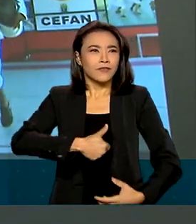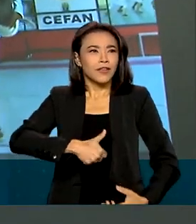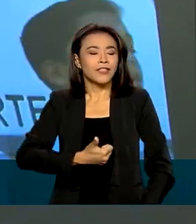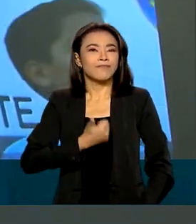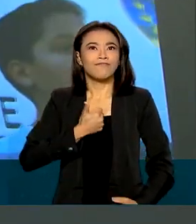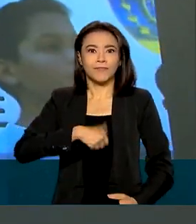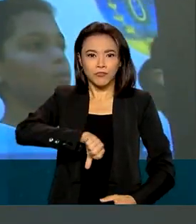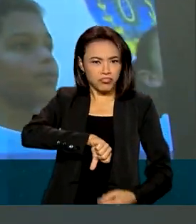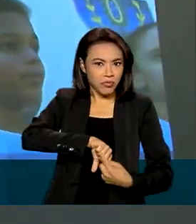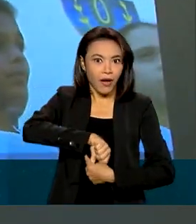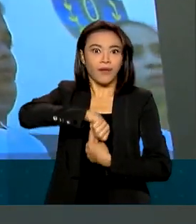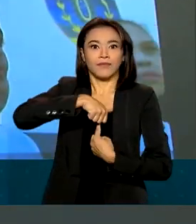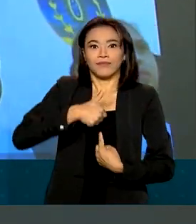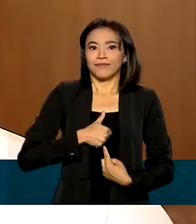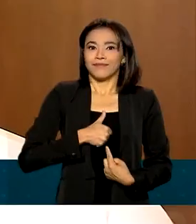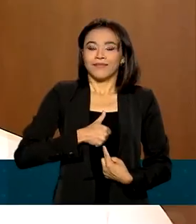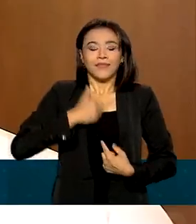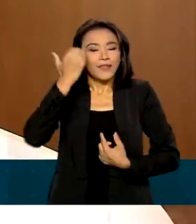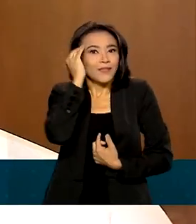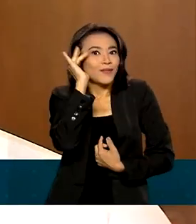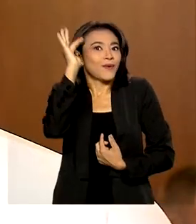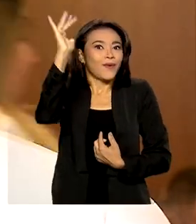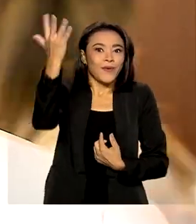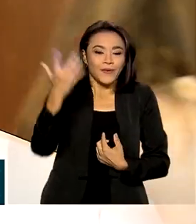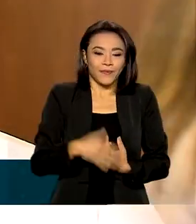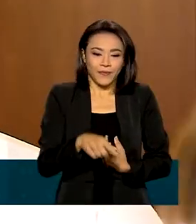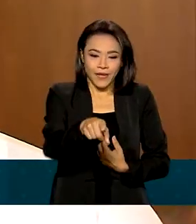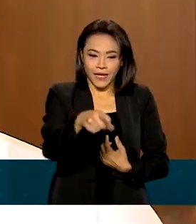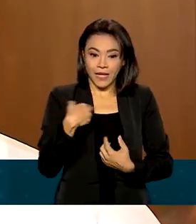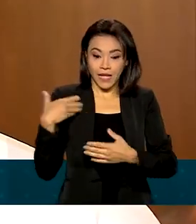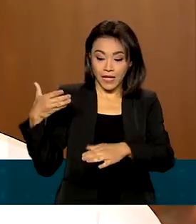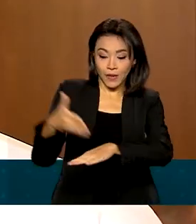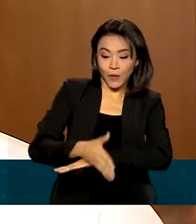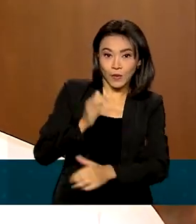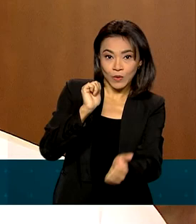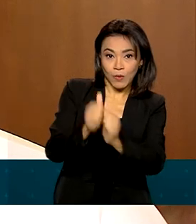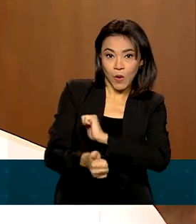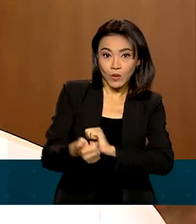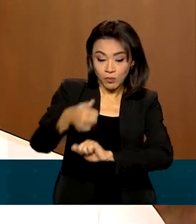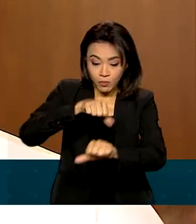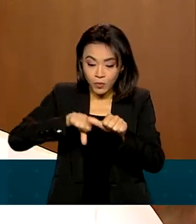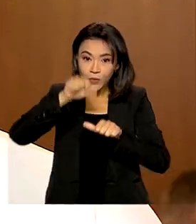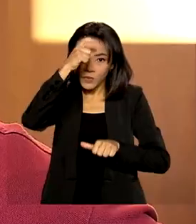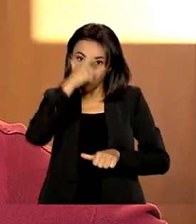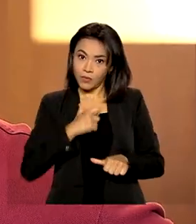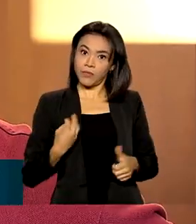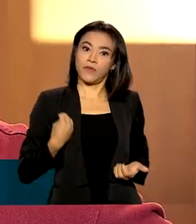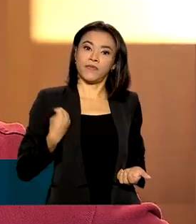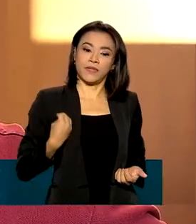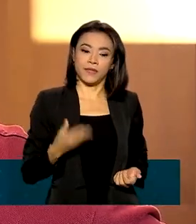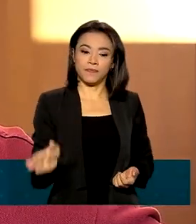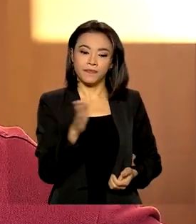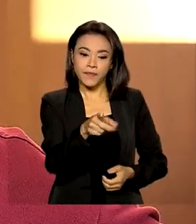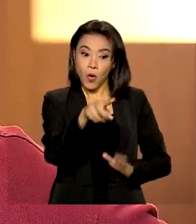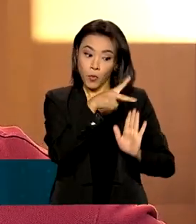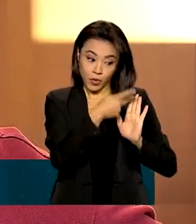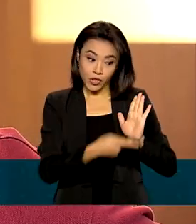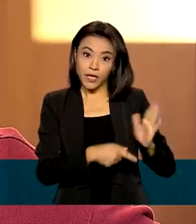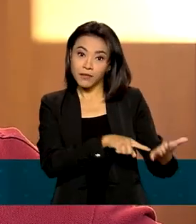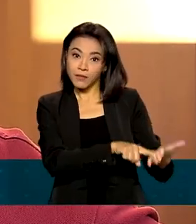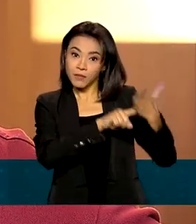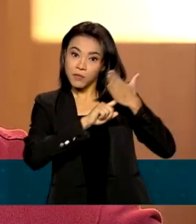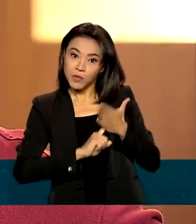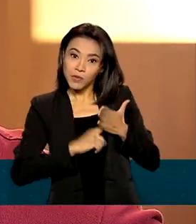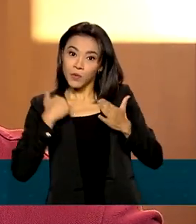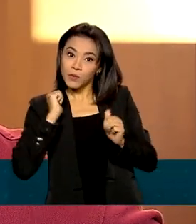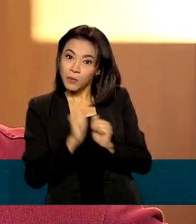espaço para sonhos. Depois que entrei na Força no Esporte, mudou minha vida também. Foi o projeto que me apresentou esse